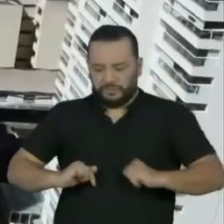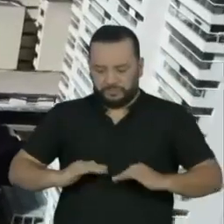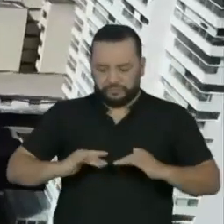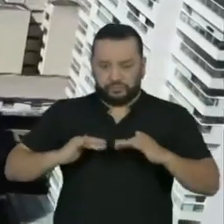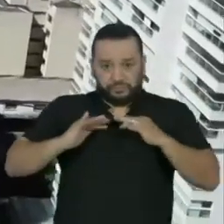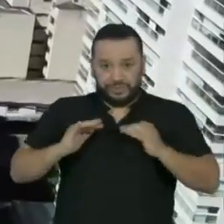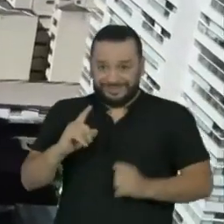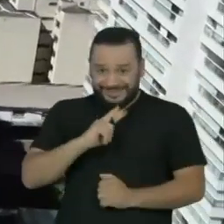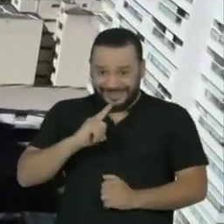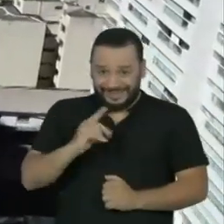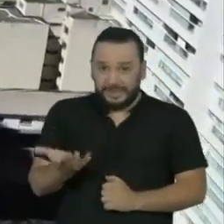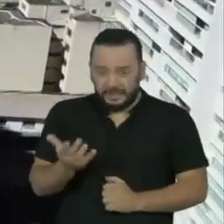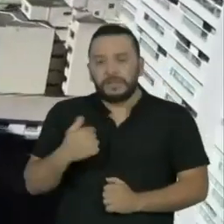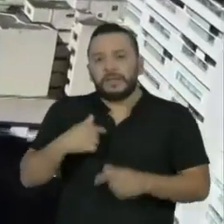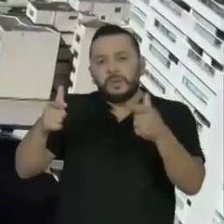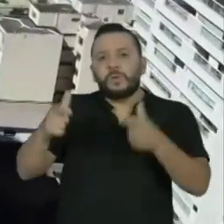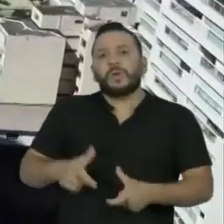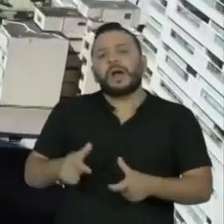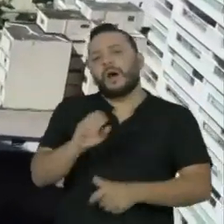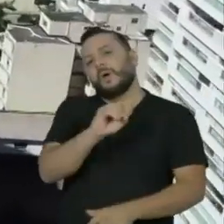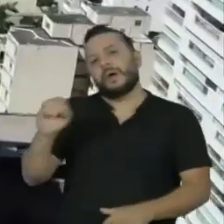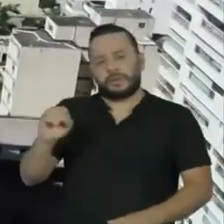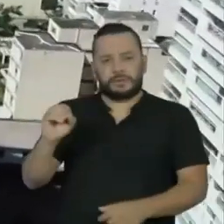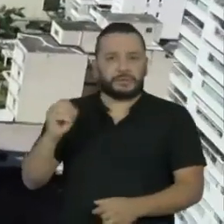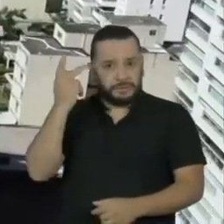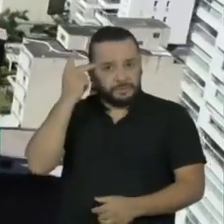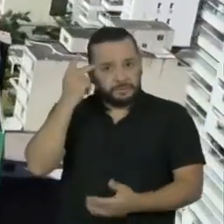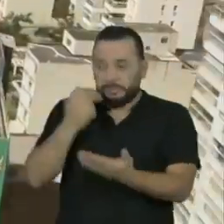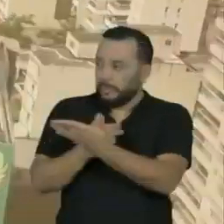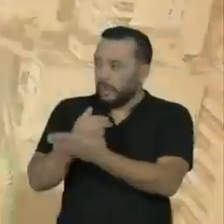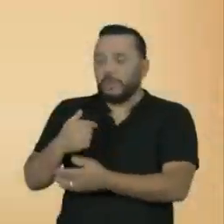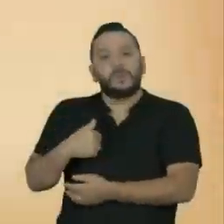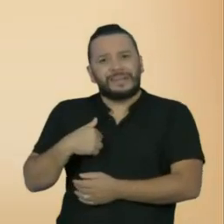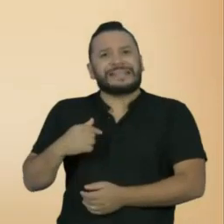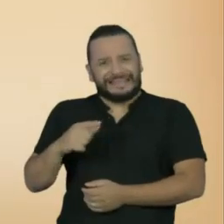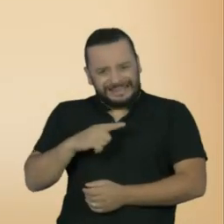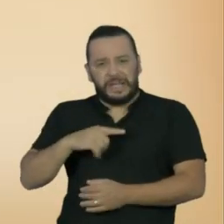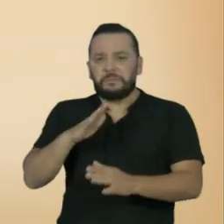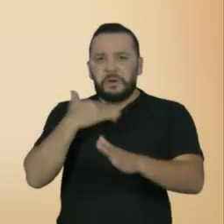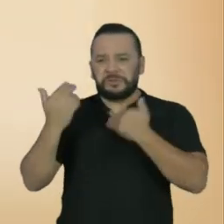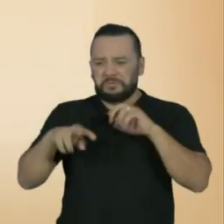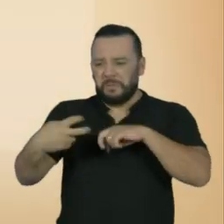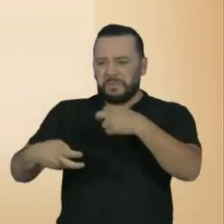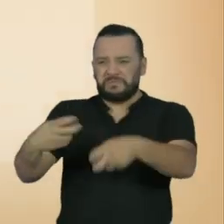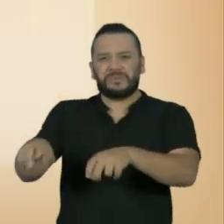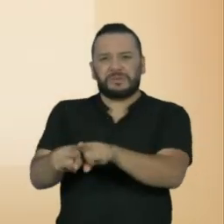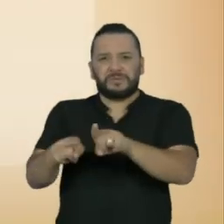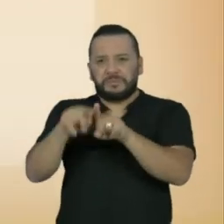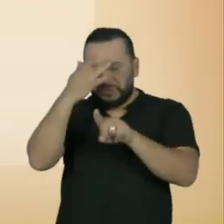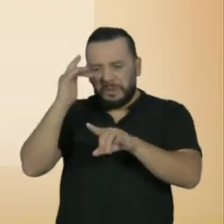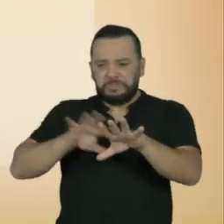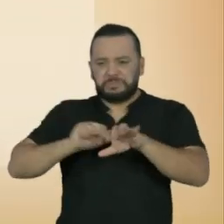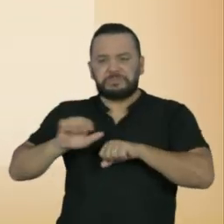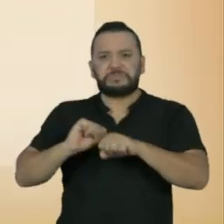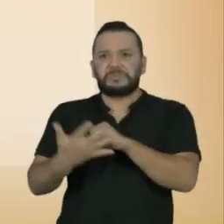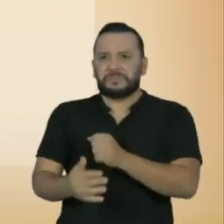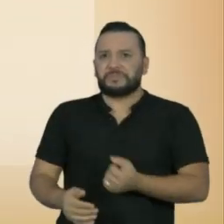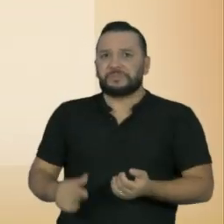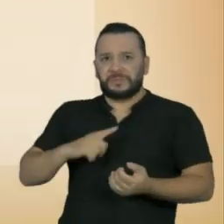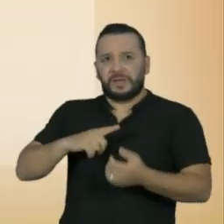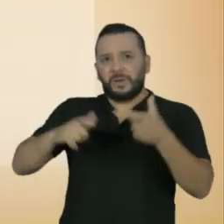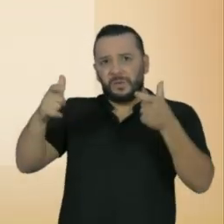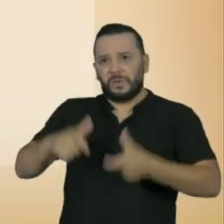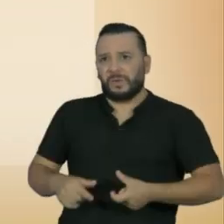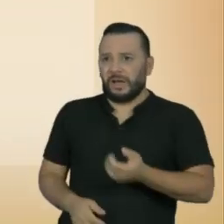amostragem será em bairros da zona oeste da cidade que apresentam alto índices de mortos e de infectados. Itaimbibi, Jardim